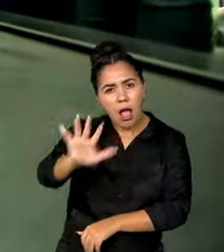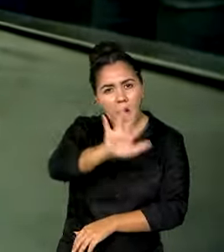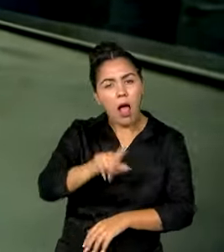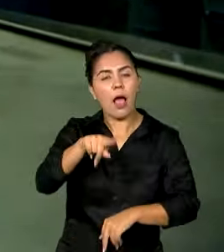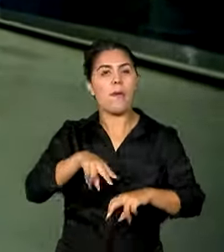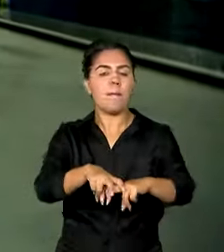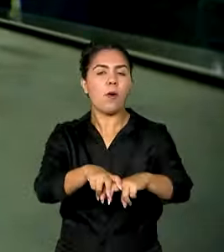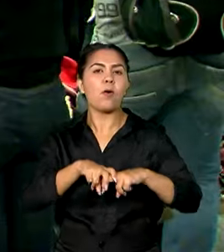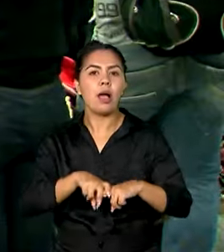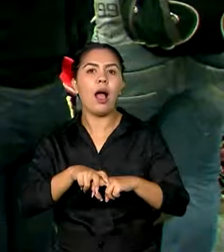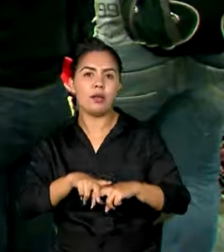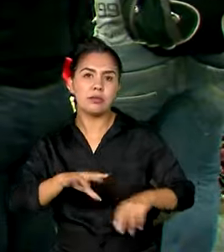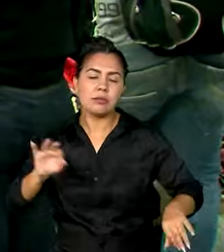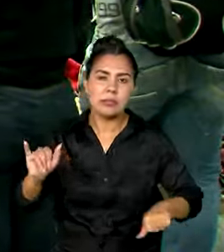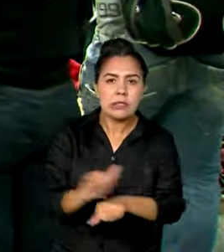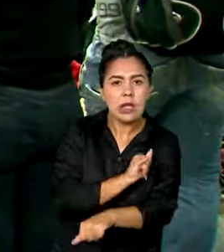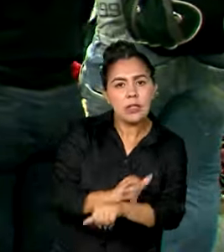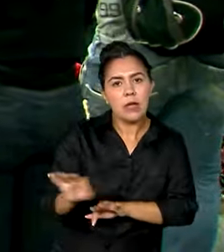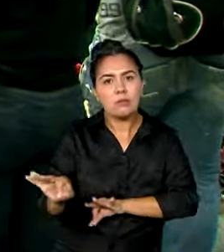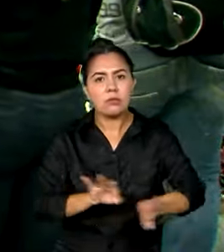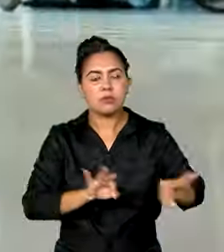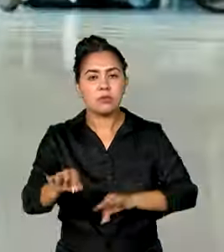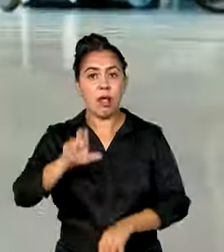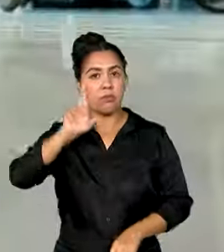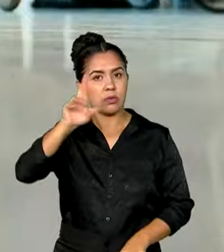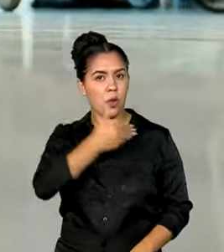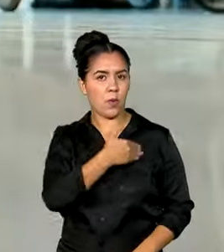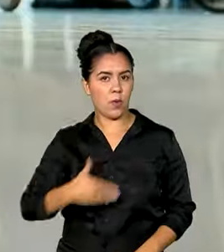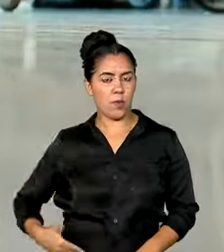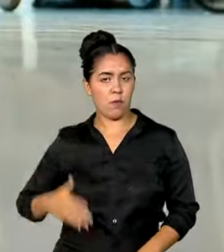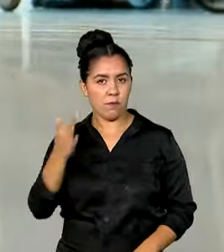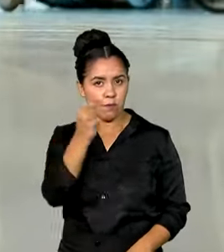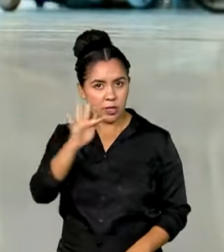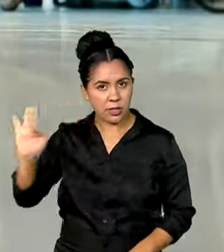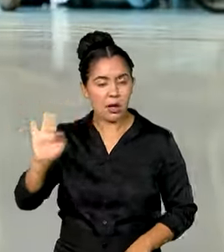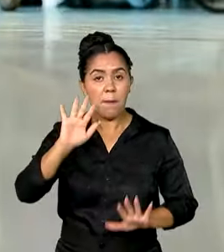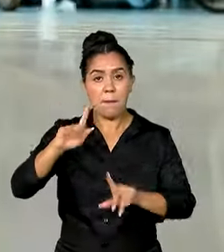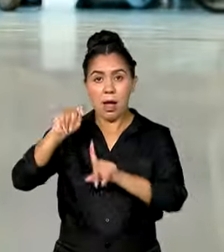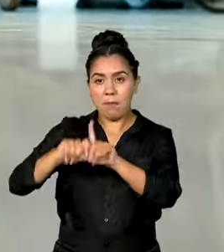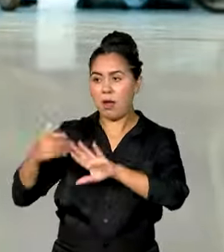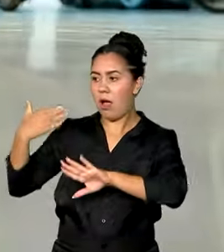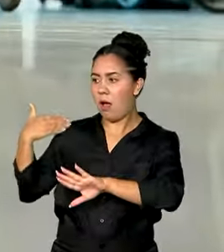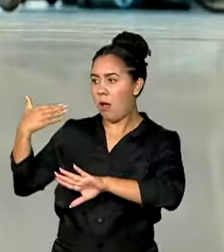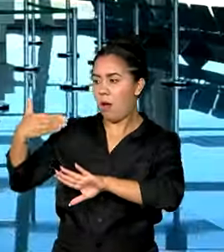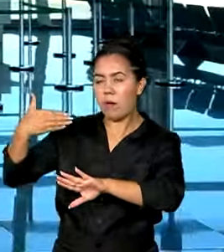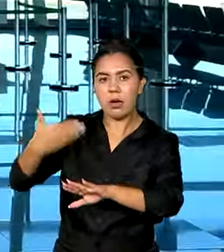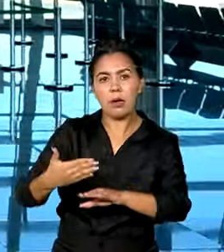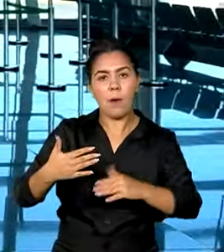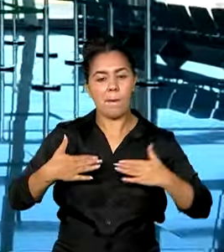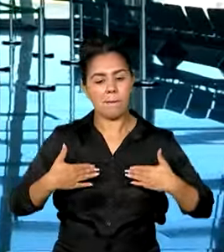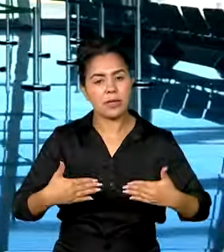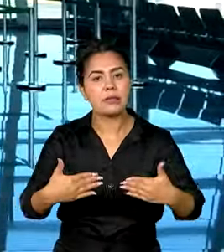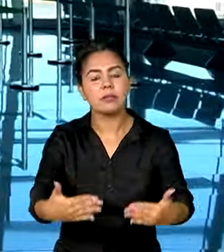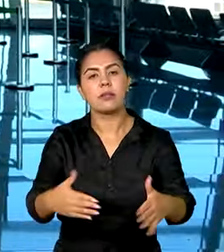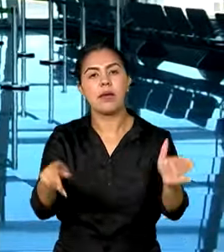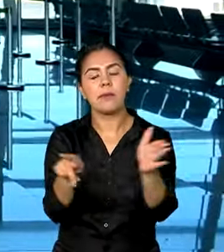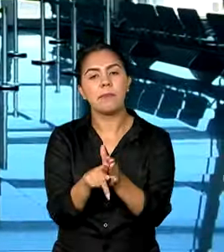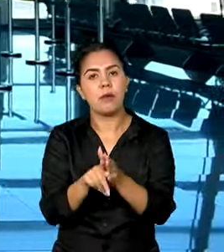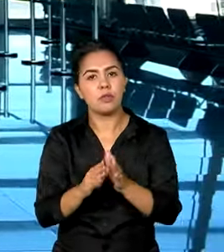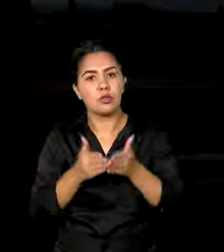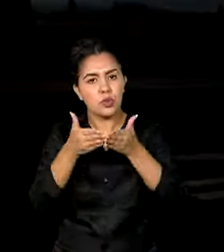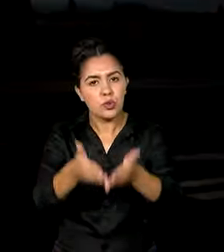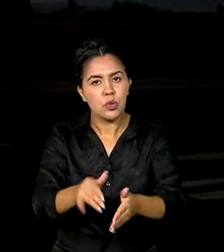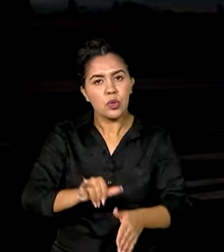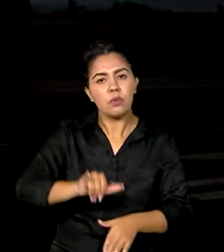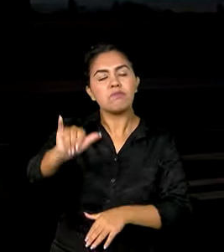de um plano estratégico conduzido pelo governo federal. Nos últimos meses, o Ministério de Portos e Aeroportos tem intensificado